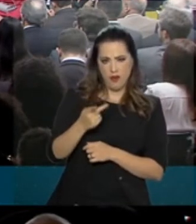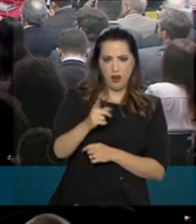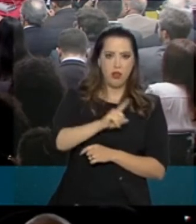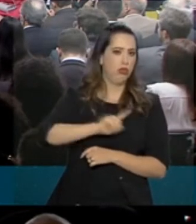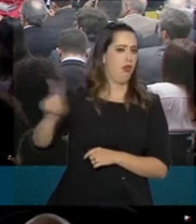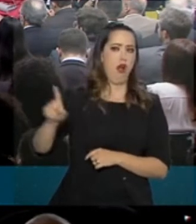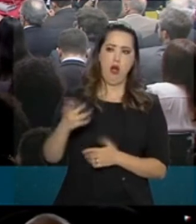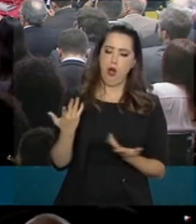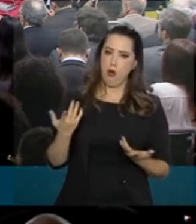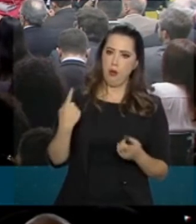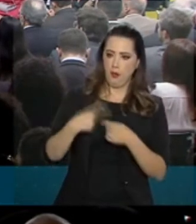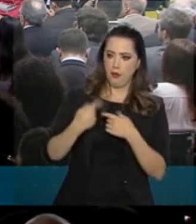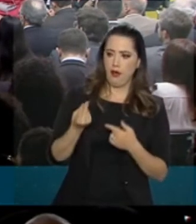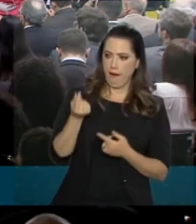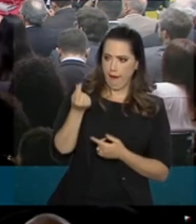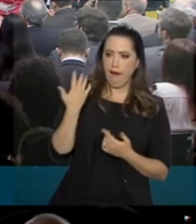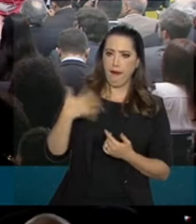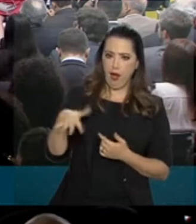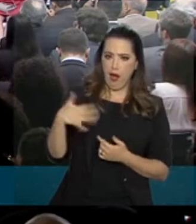Primeiro que, para mim, pesa.